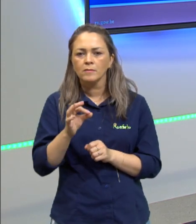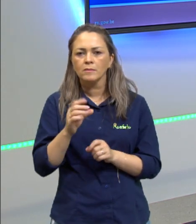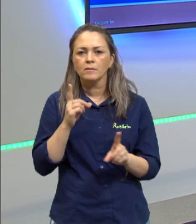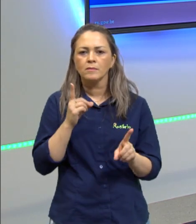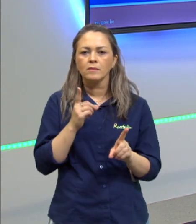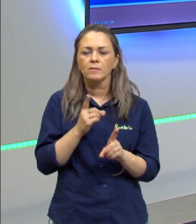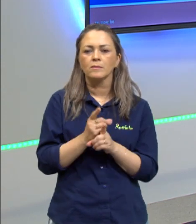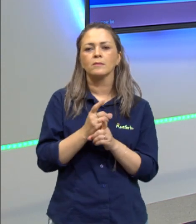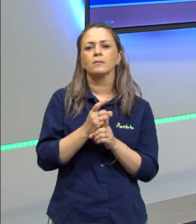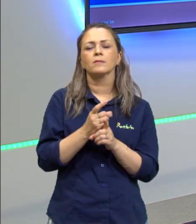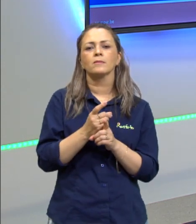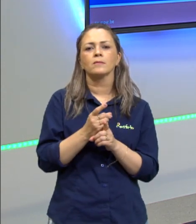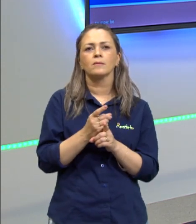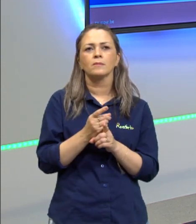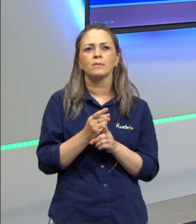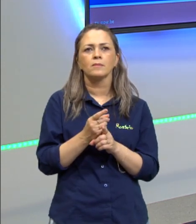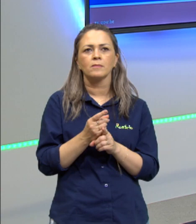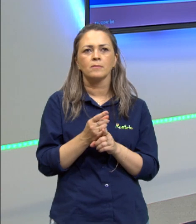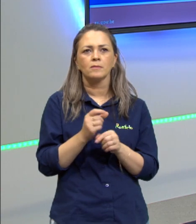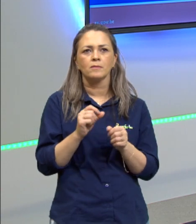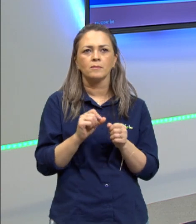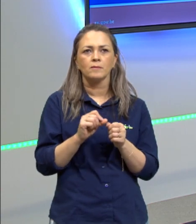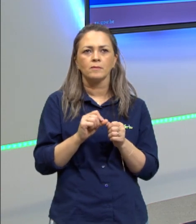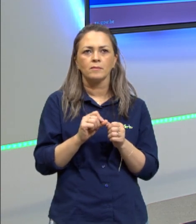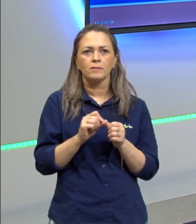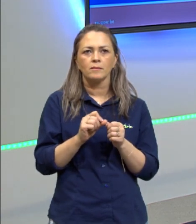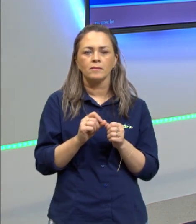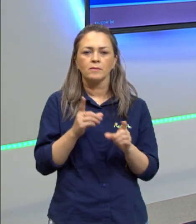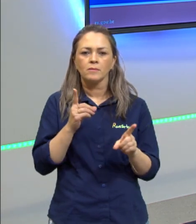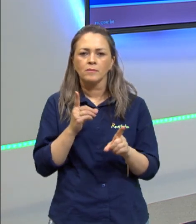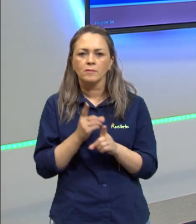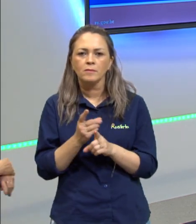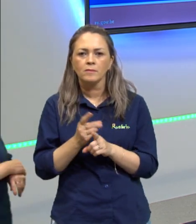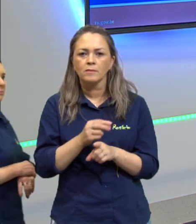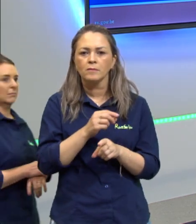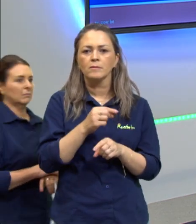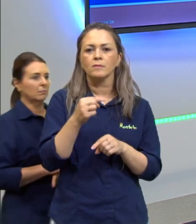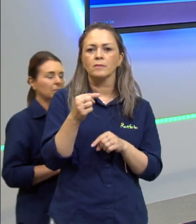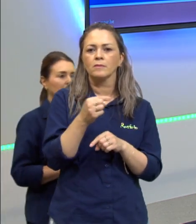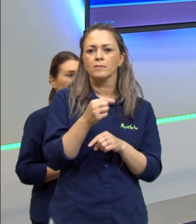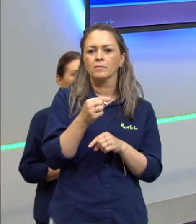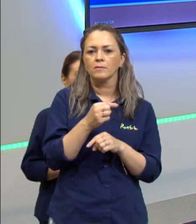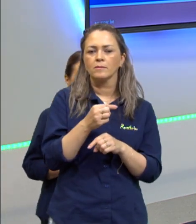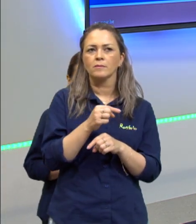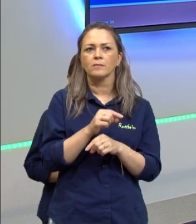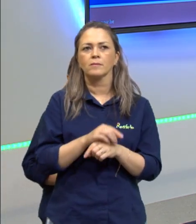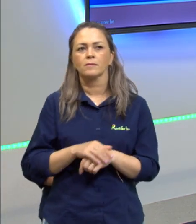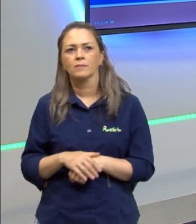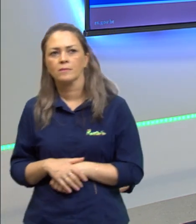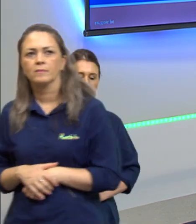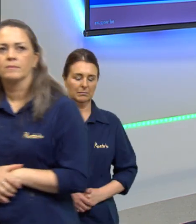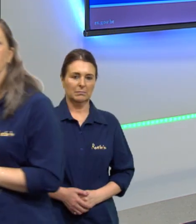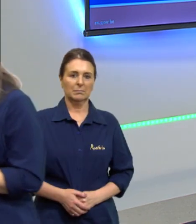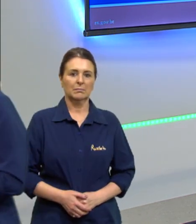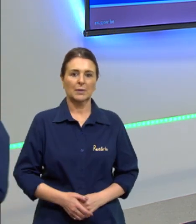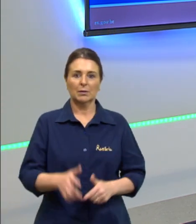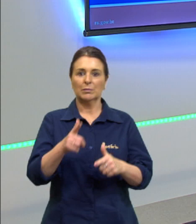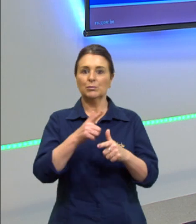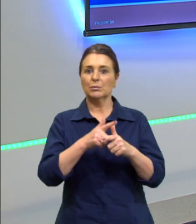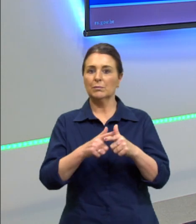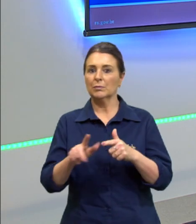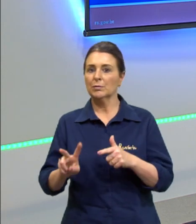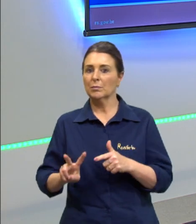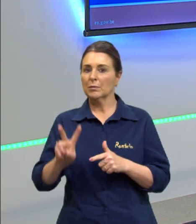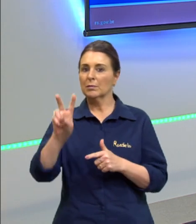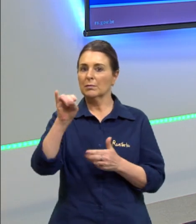valor dessas taxas, como foi feito? Descobrindo a diferença, dividindo pelo valor